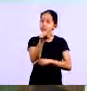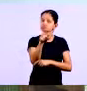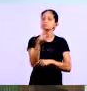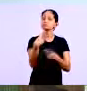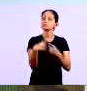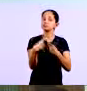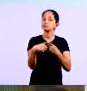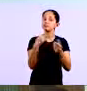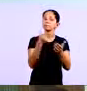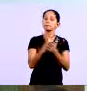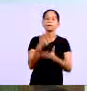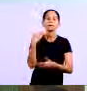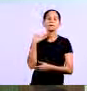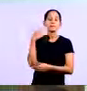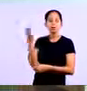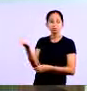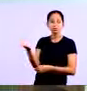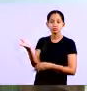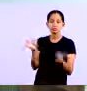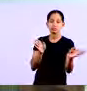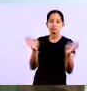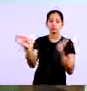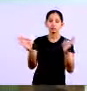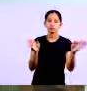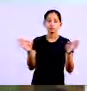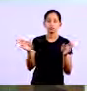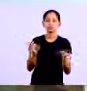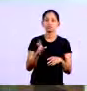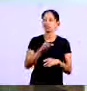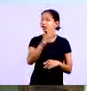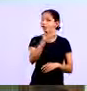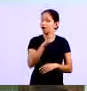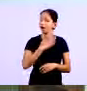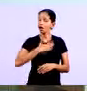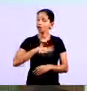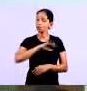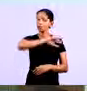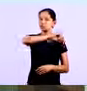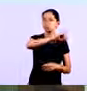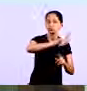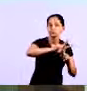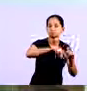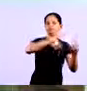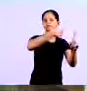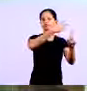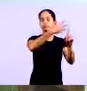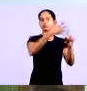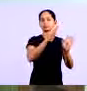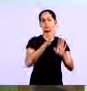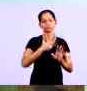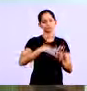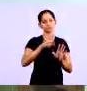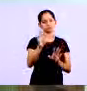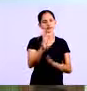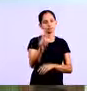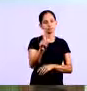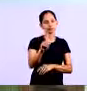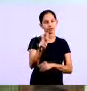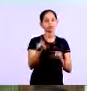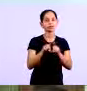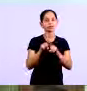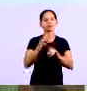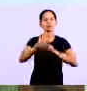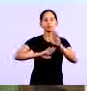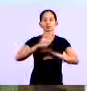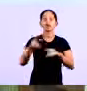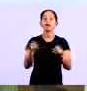você pague o juros no banco que você não ganhe com juros mas que você tenha a condição pelo menos de pagar para que isso não saia do seu lucro que muitas vezes